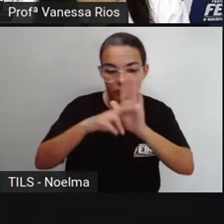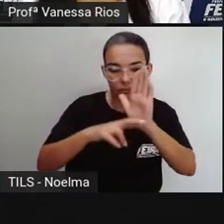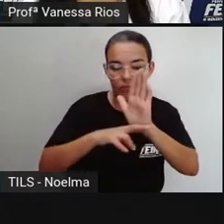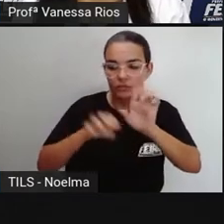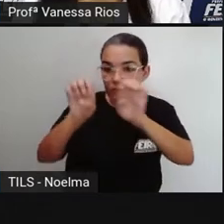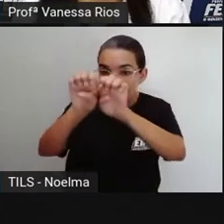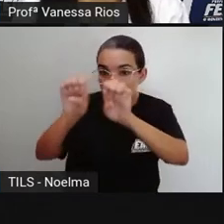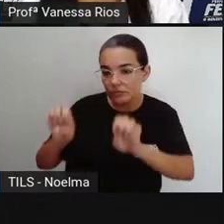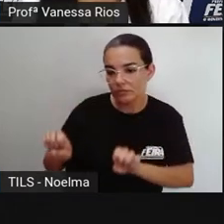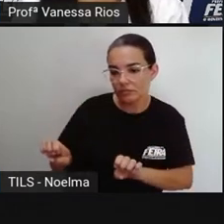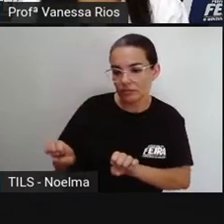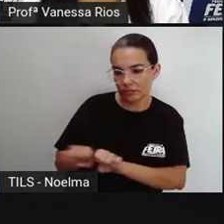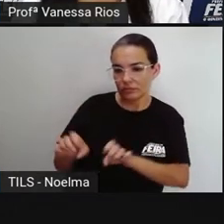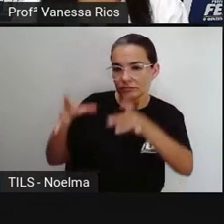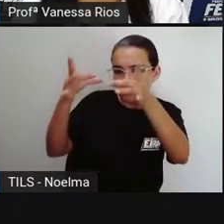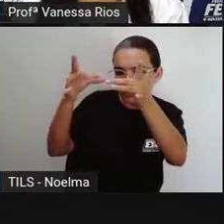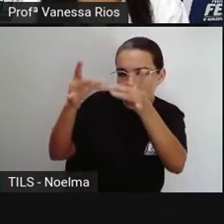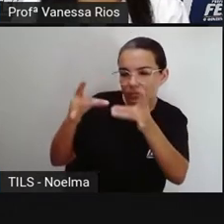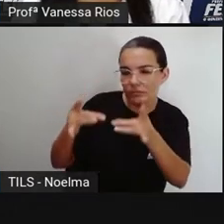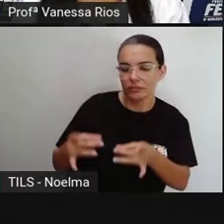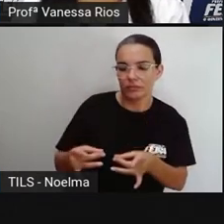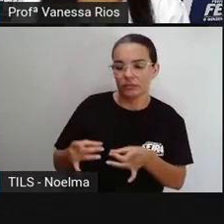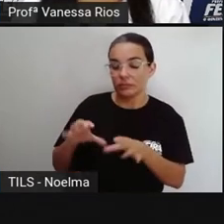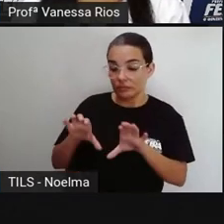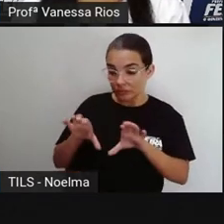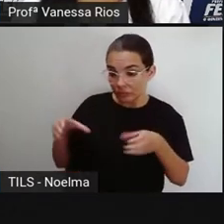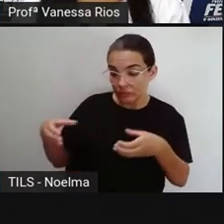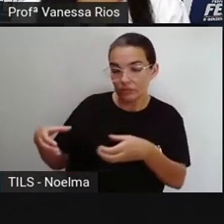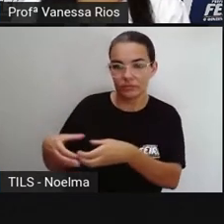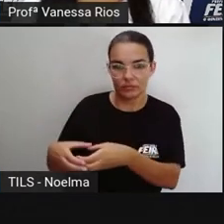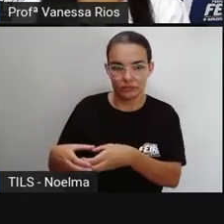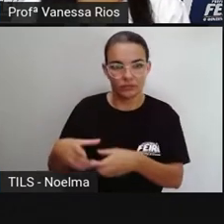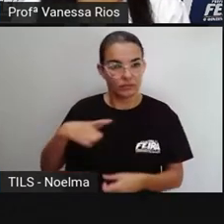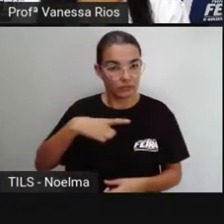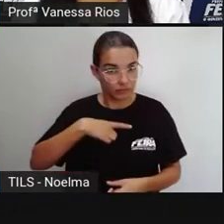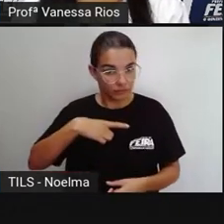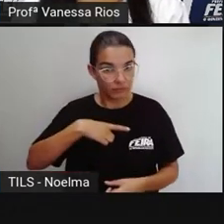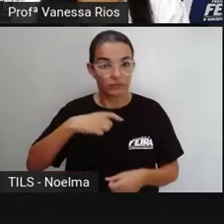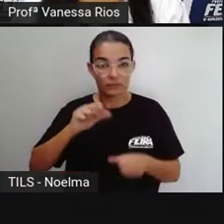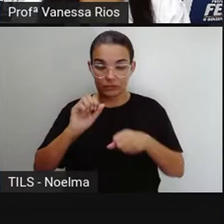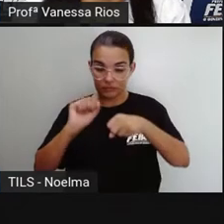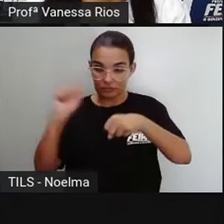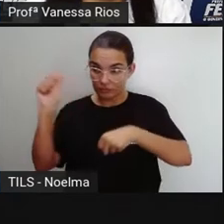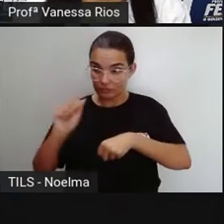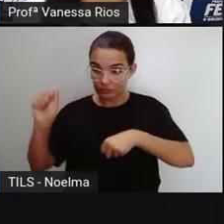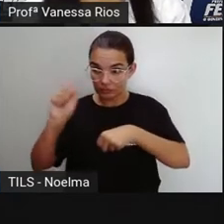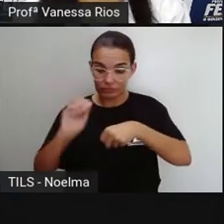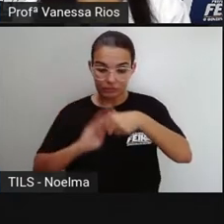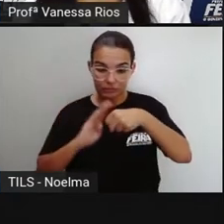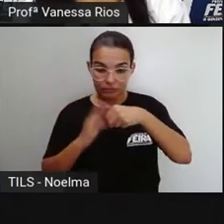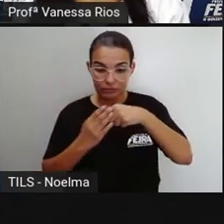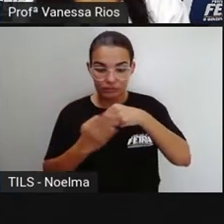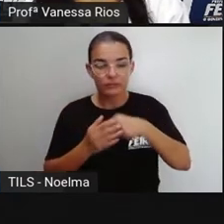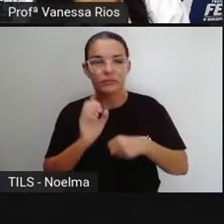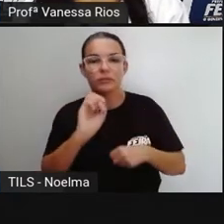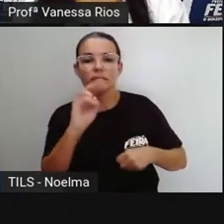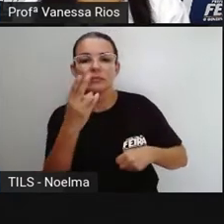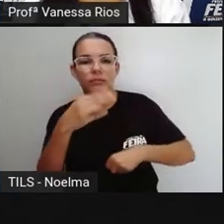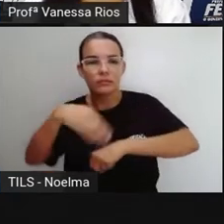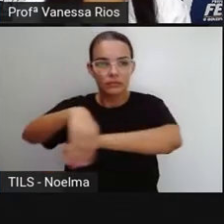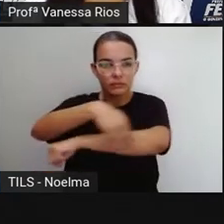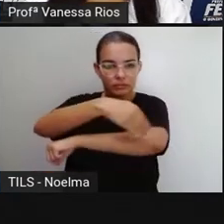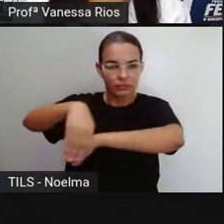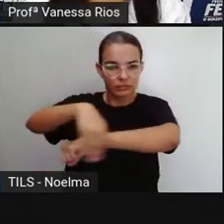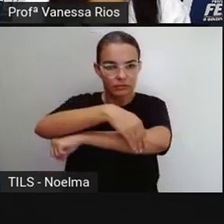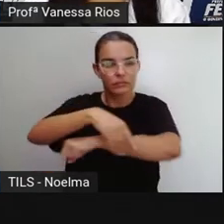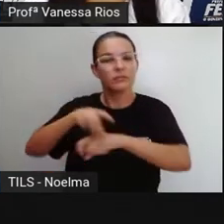na comunidade. Existem associações de bairros ou ruas, bem como associações dos